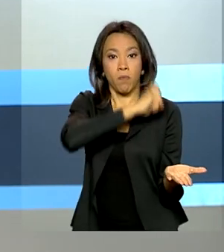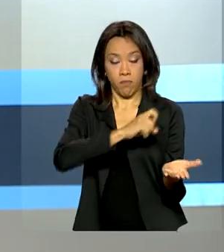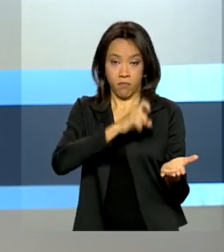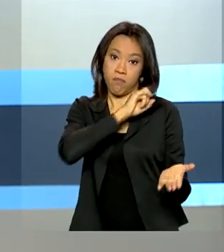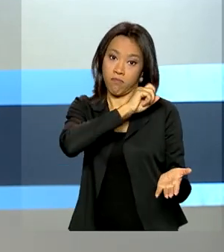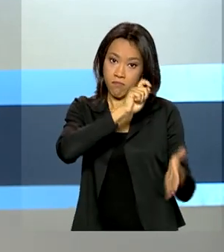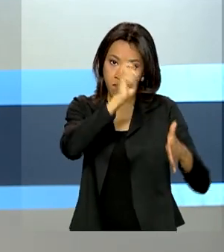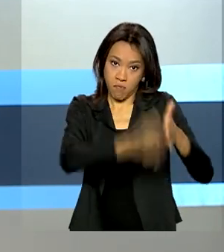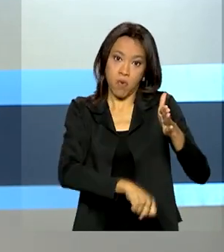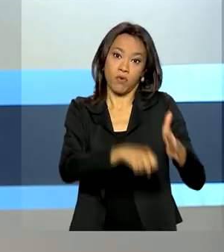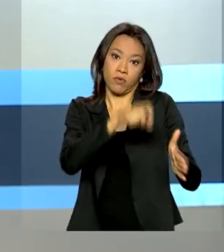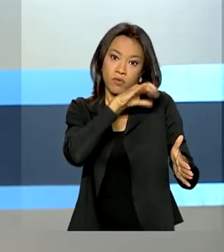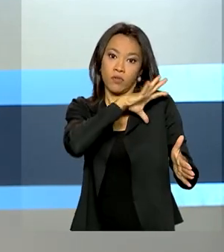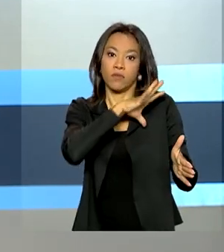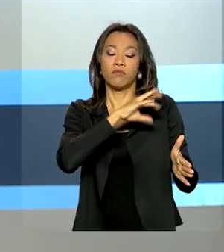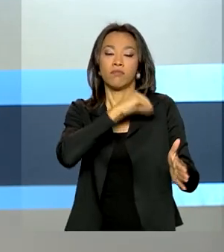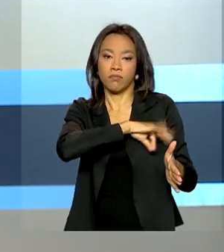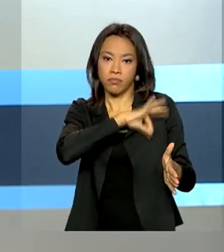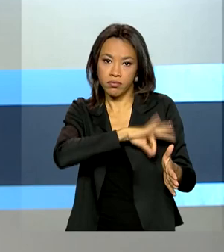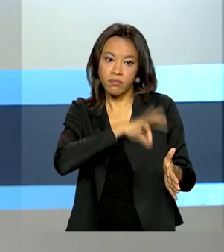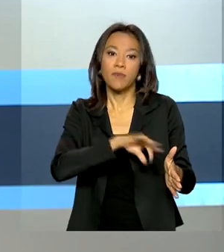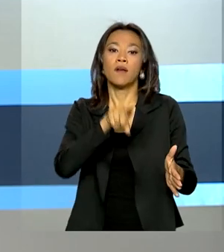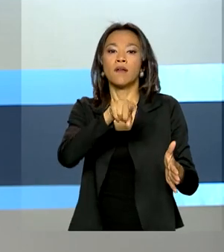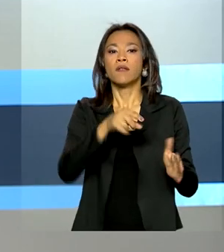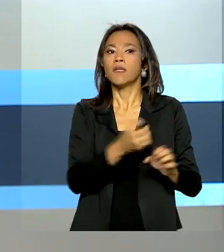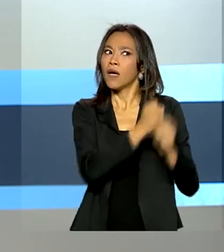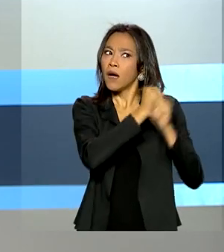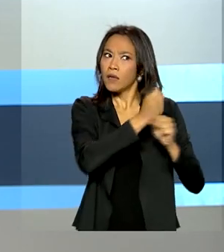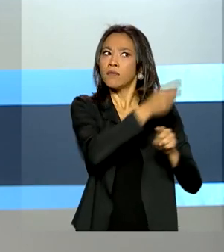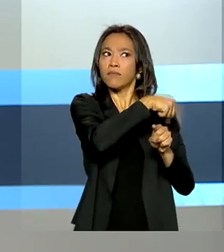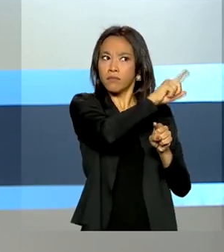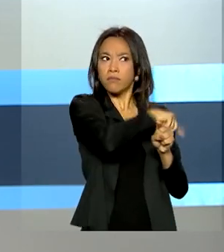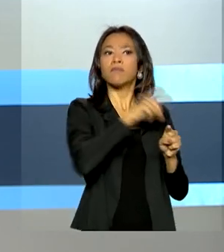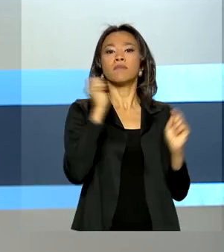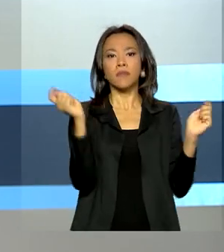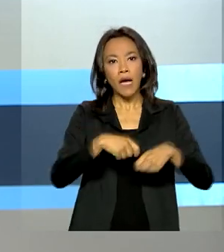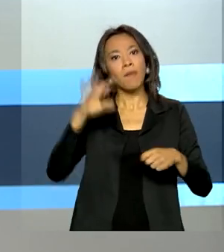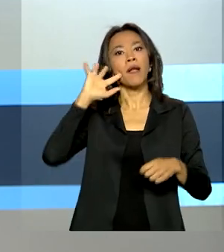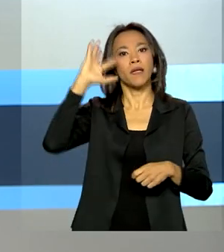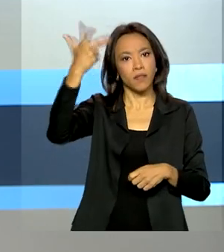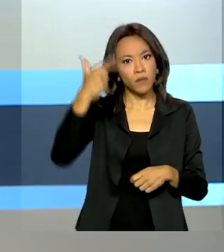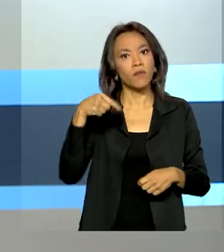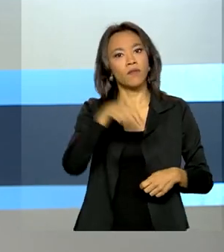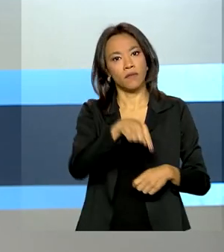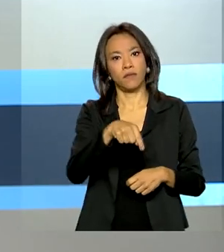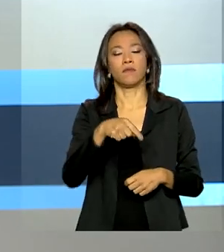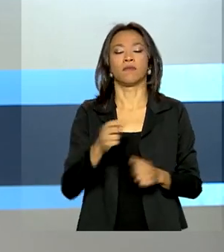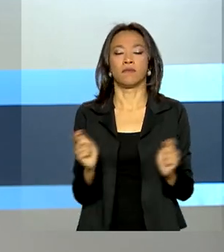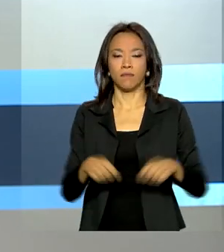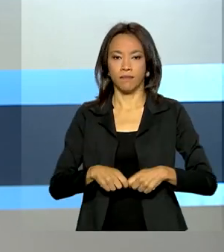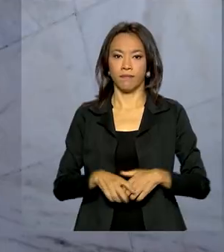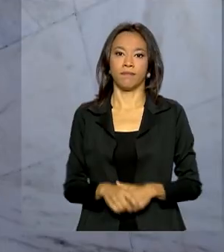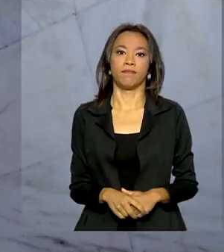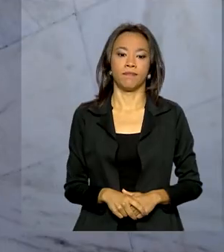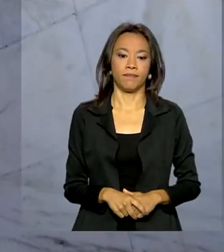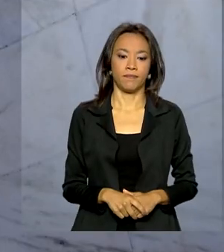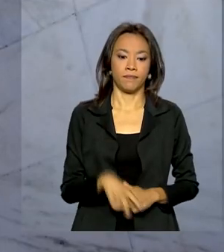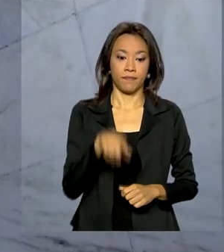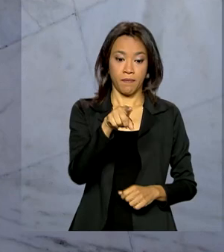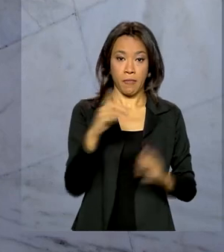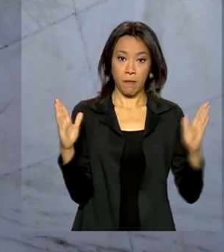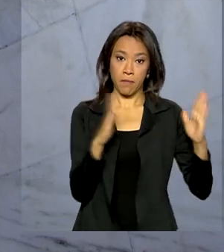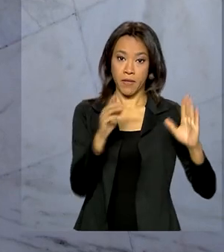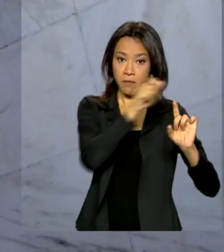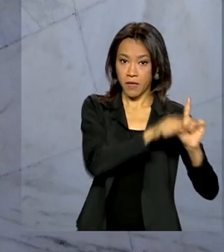anteriores. Quem não regularizou a situação ainda dá tempo para acertar as contas com o fisco. Entre